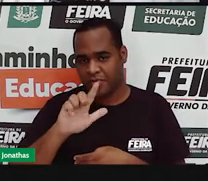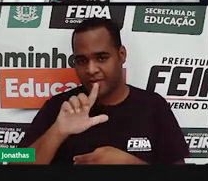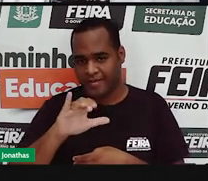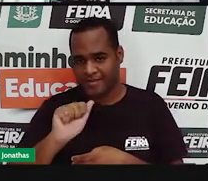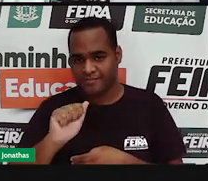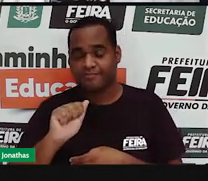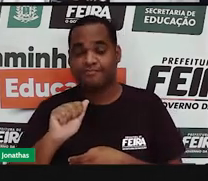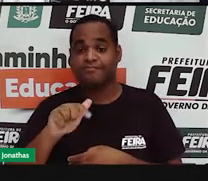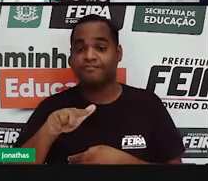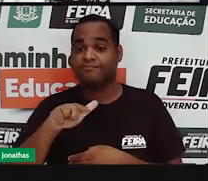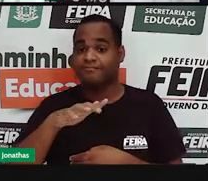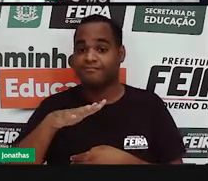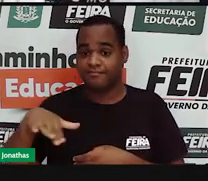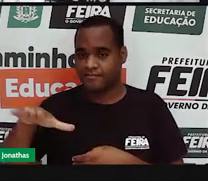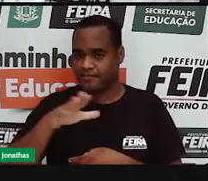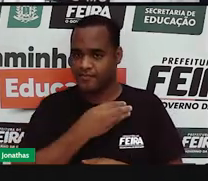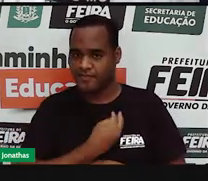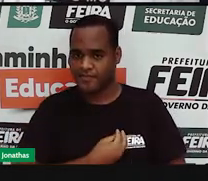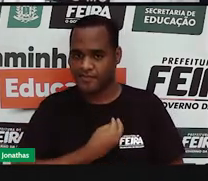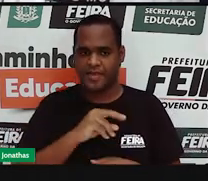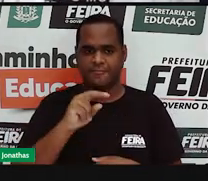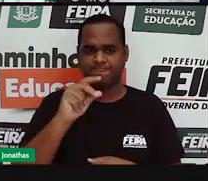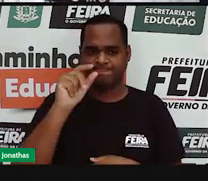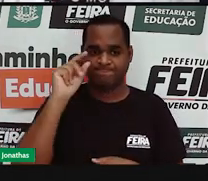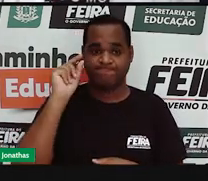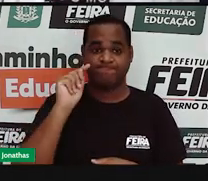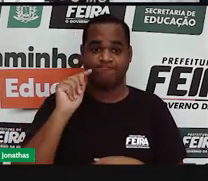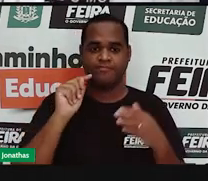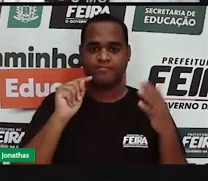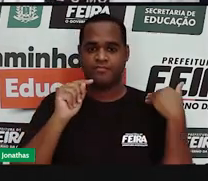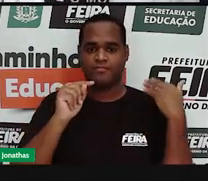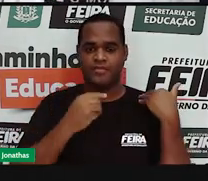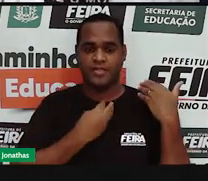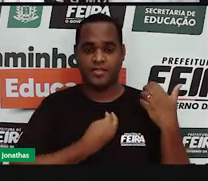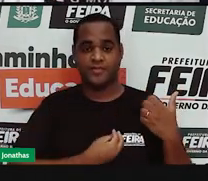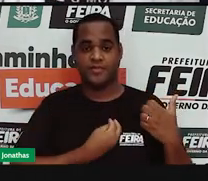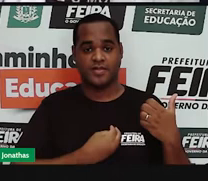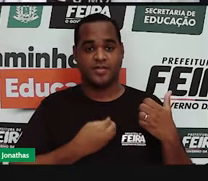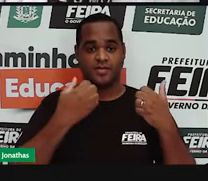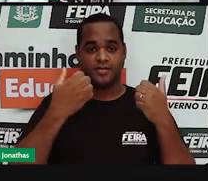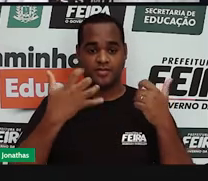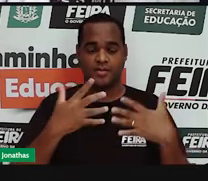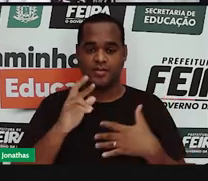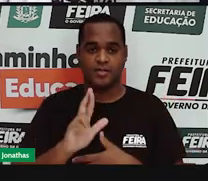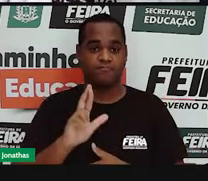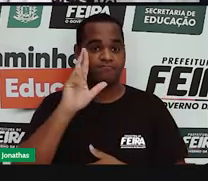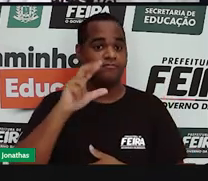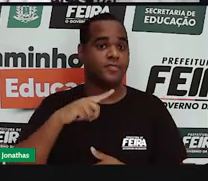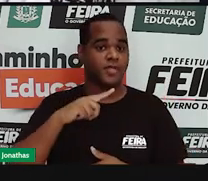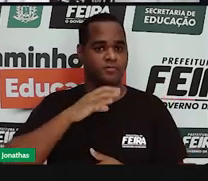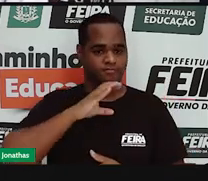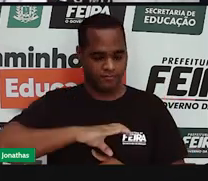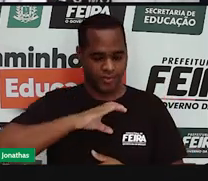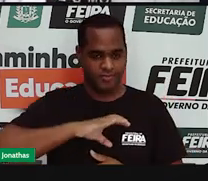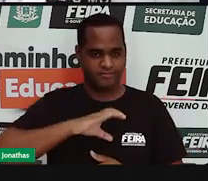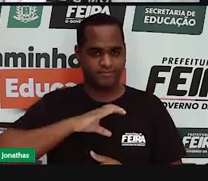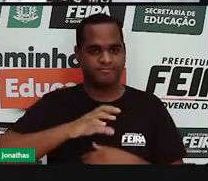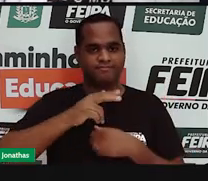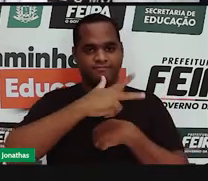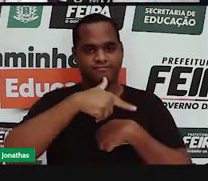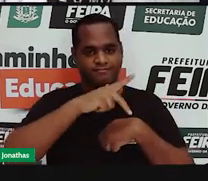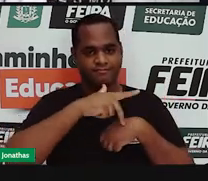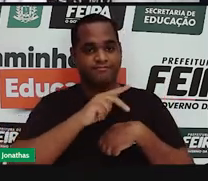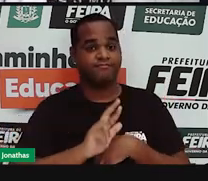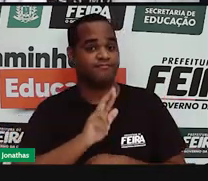Brasil colônia se refere ao período em que o Brasil esteve sobre o governo português. O